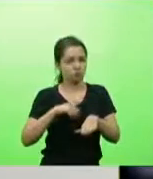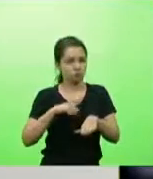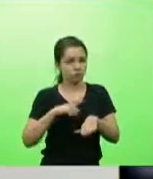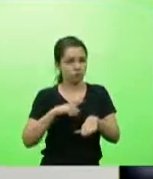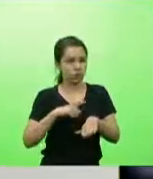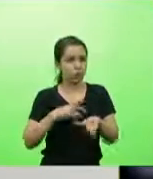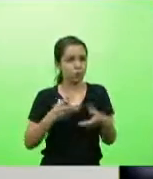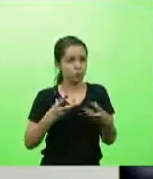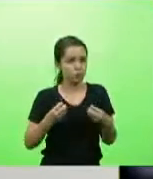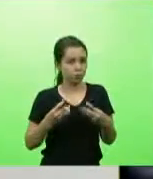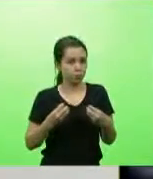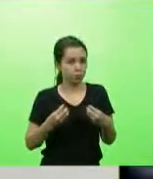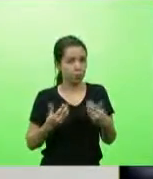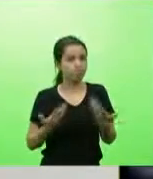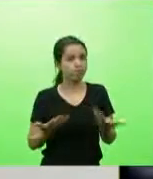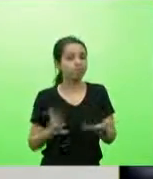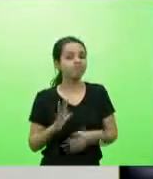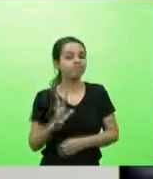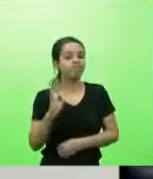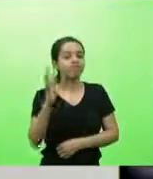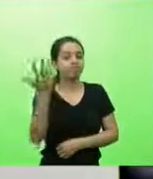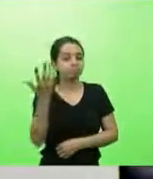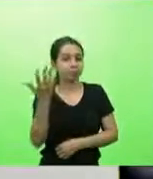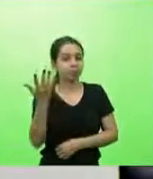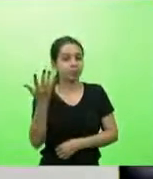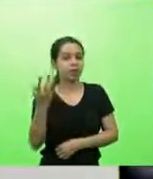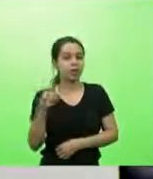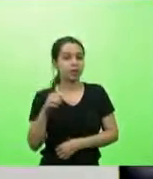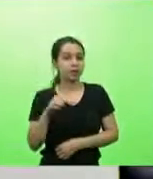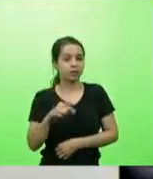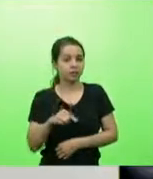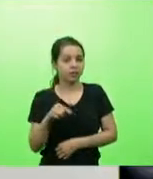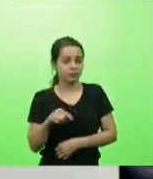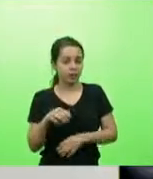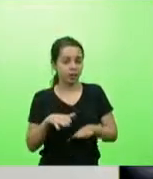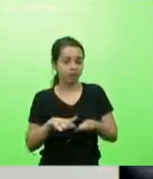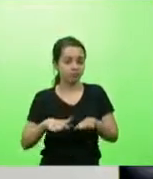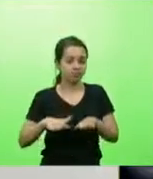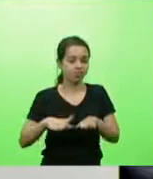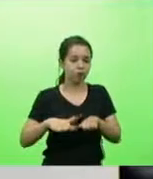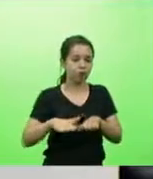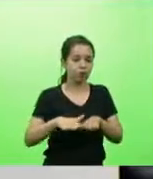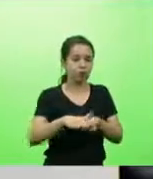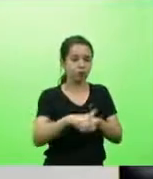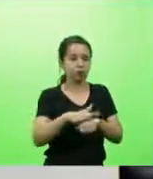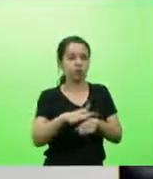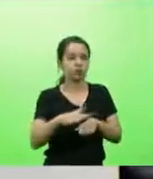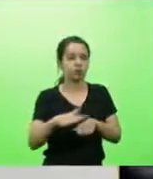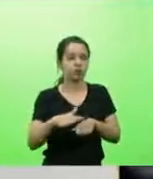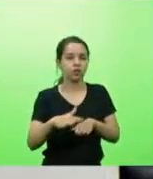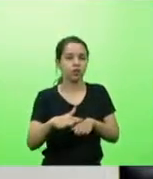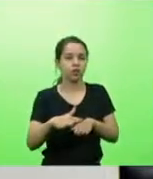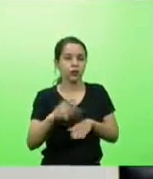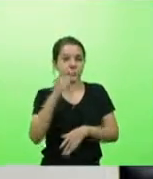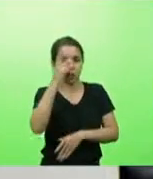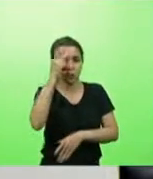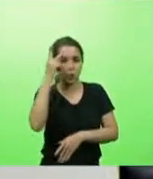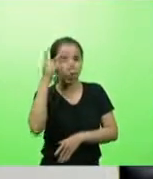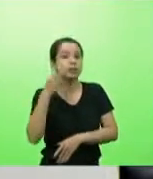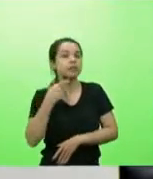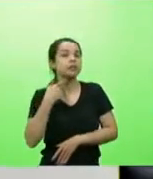acontece? Como ela tem uma fuga, vamos dizer assim, para quem deseja entrar